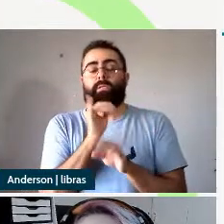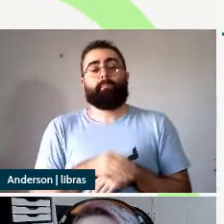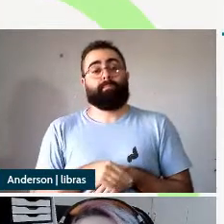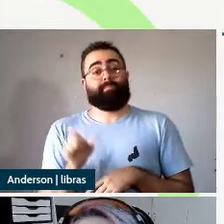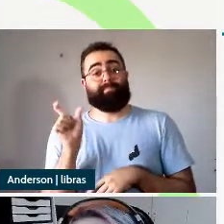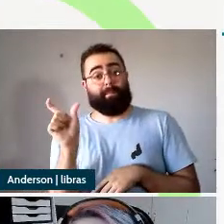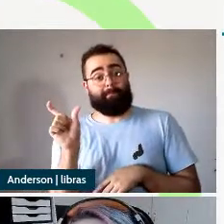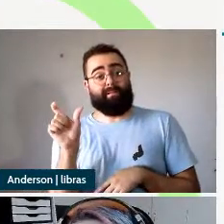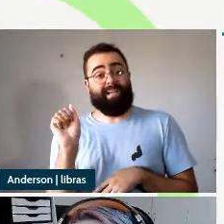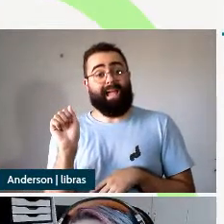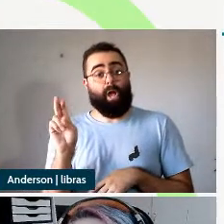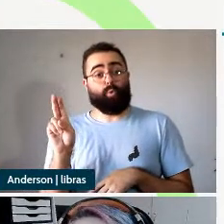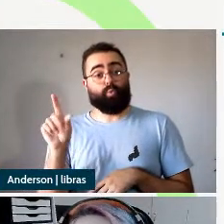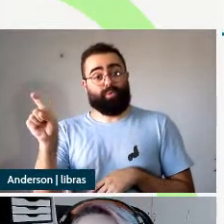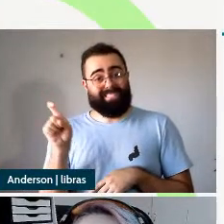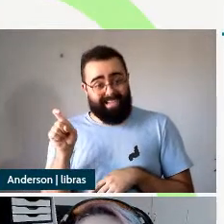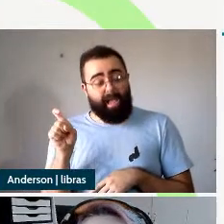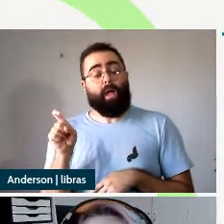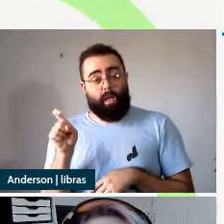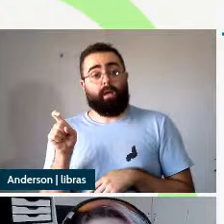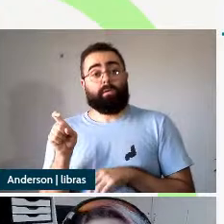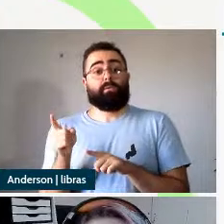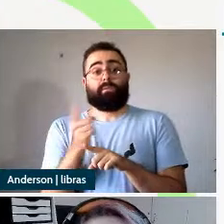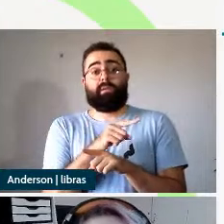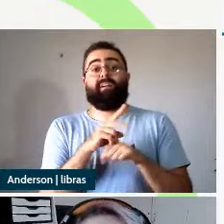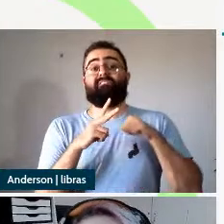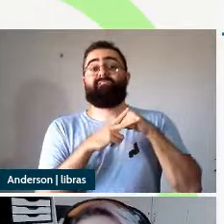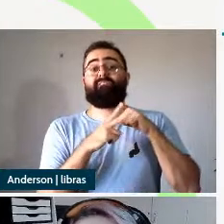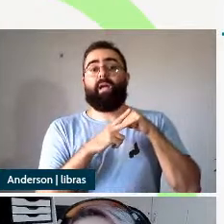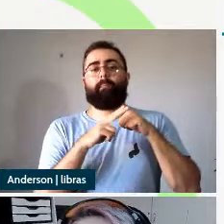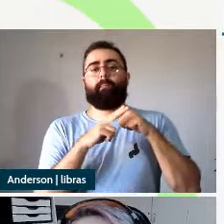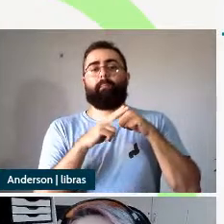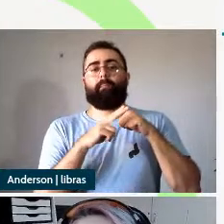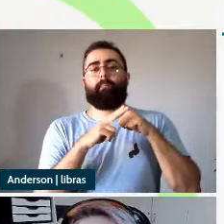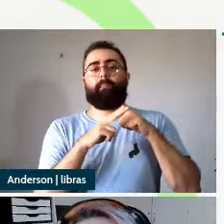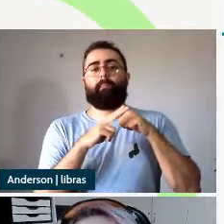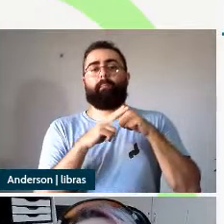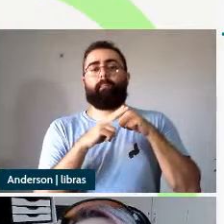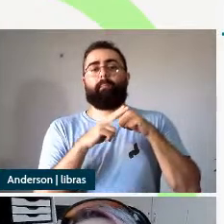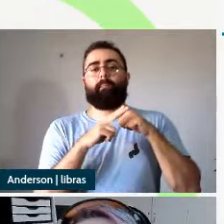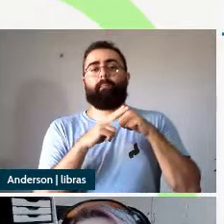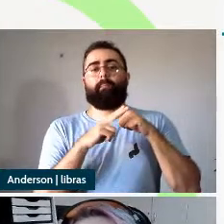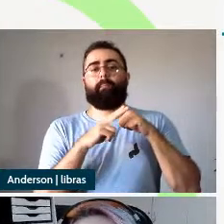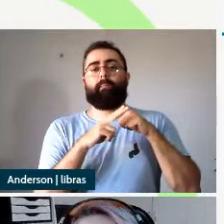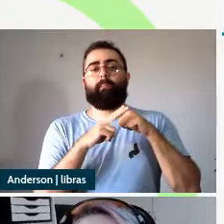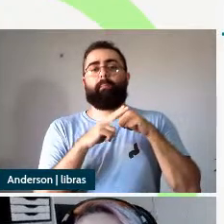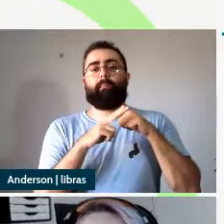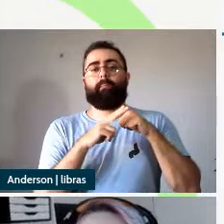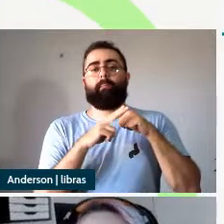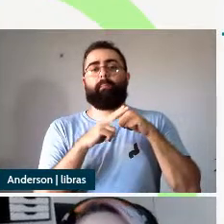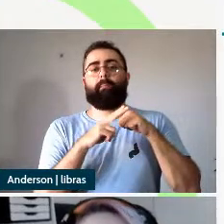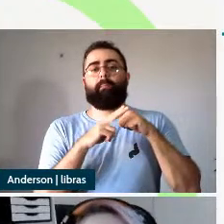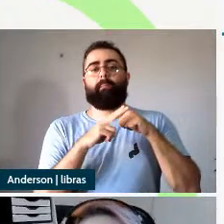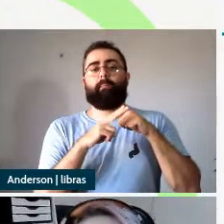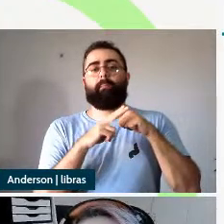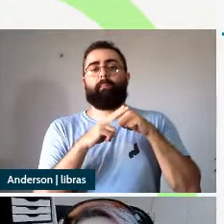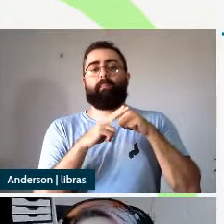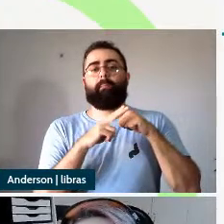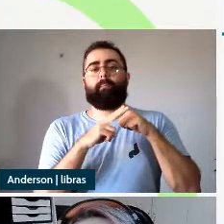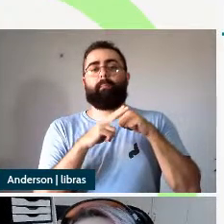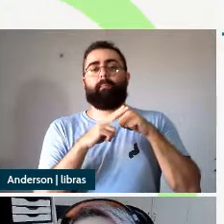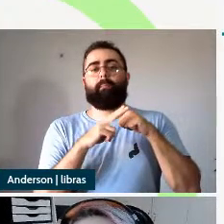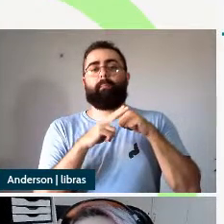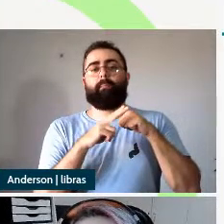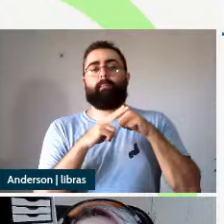forma nominal do verbo principal presente na estrutura e essa relação ela é feita via agree e essa